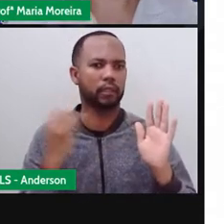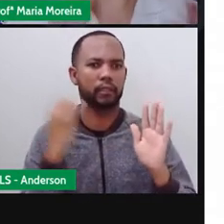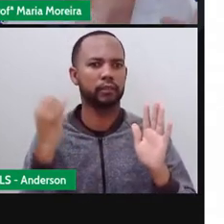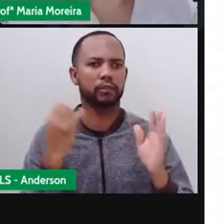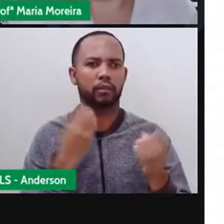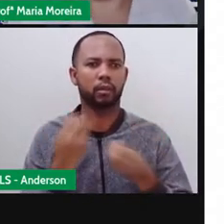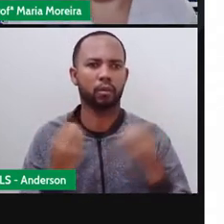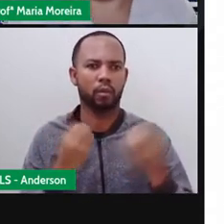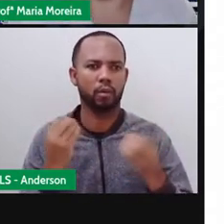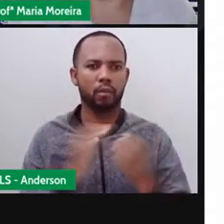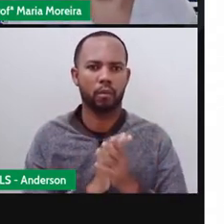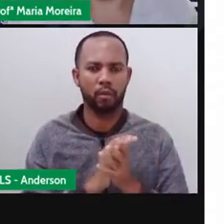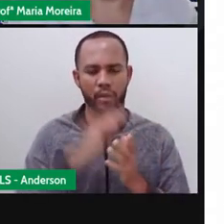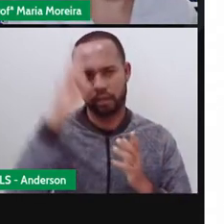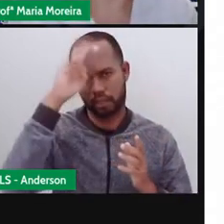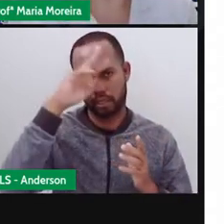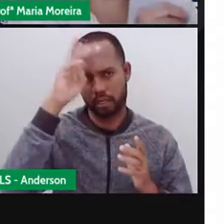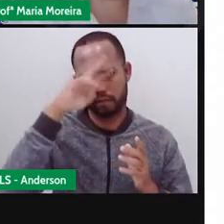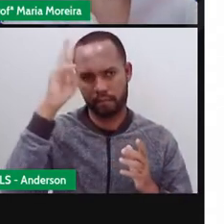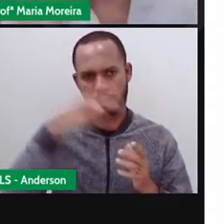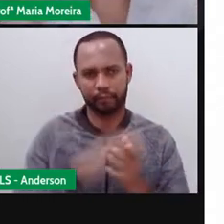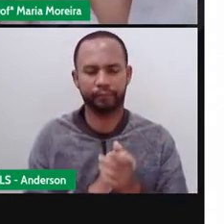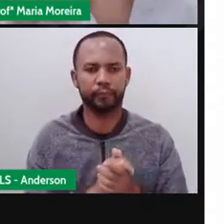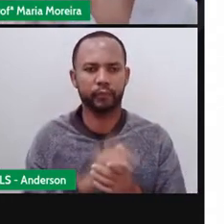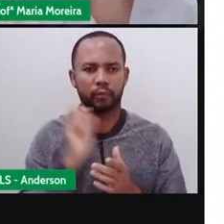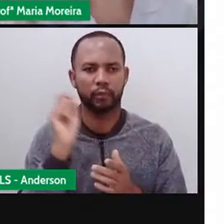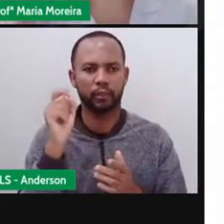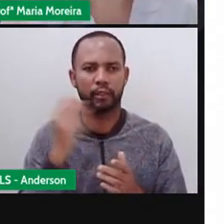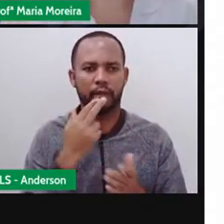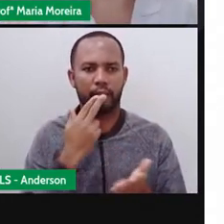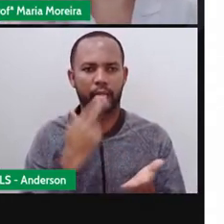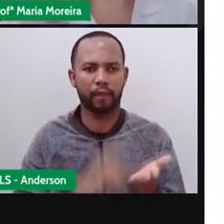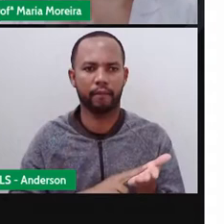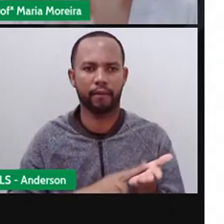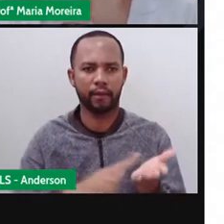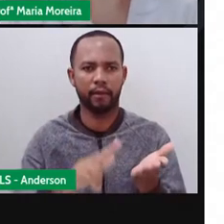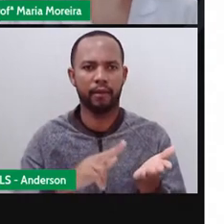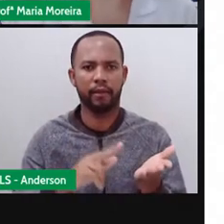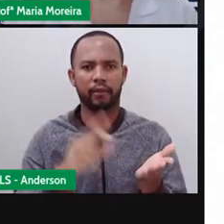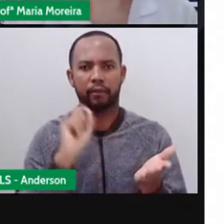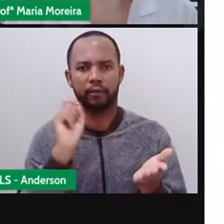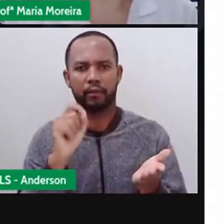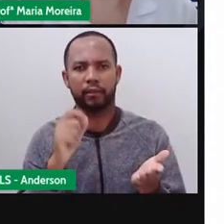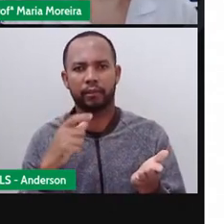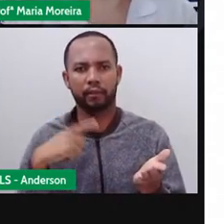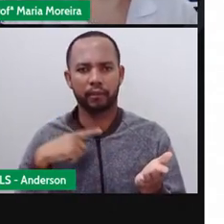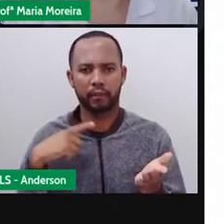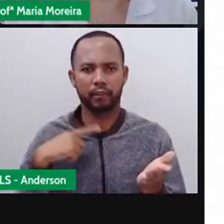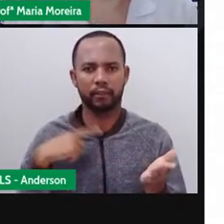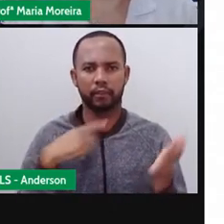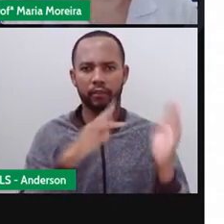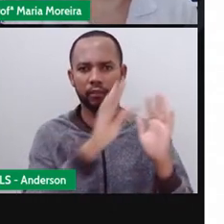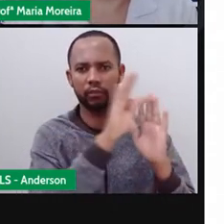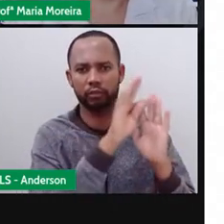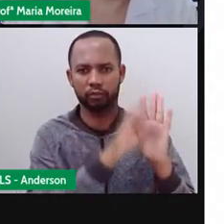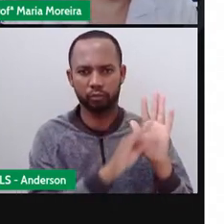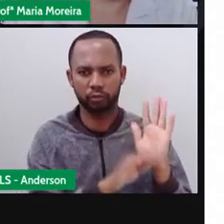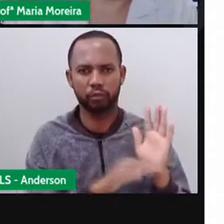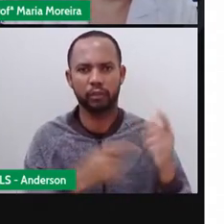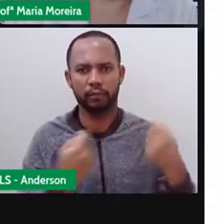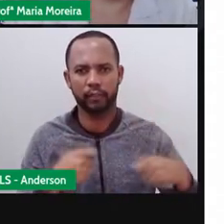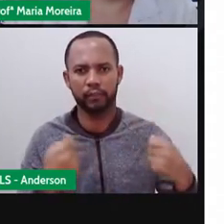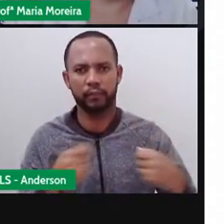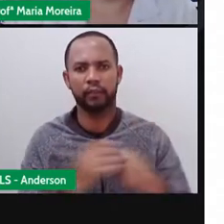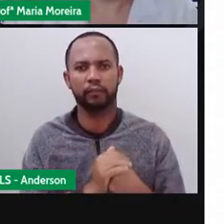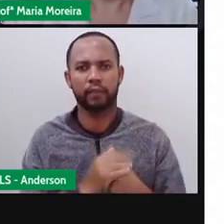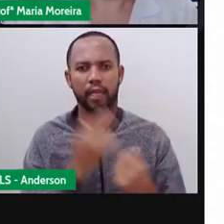Lembra quando a gente viu as cartas? Olha, uma carta tem uma estrutura para ser considerada uma carta. A fábula também precisa, porque ela